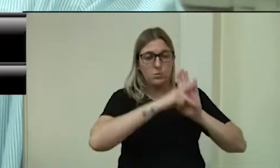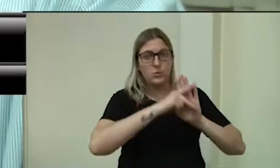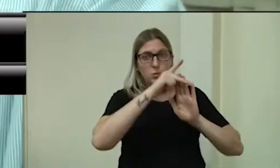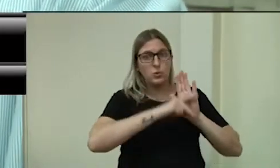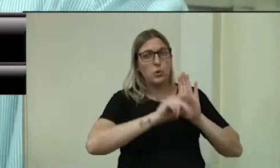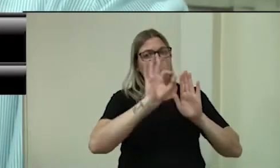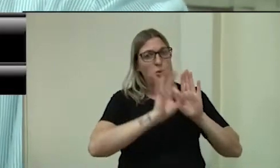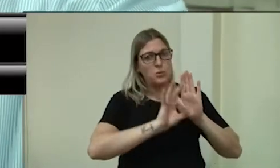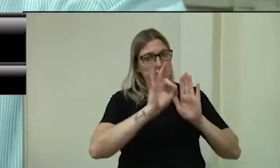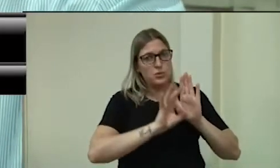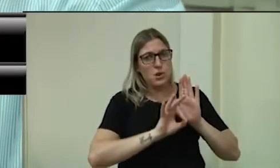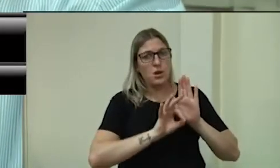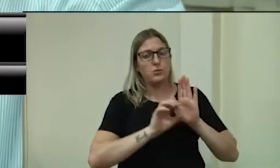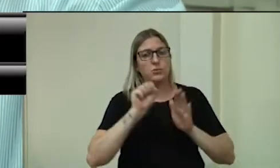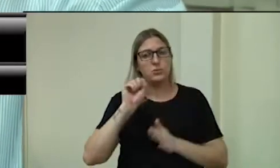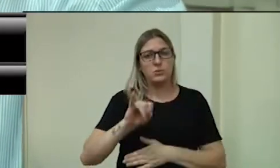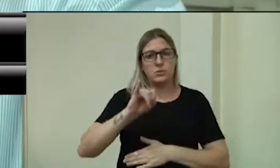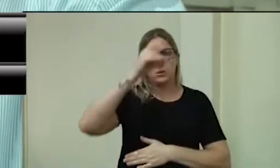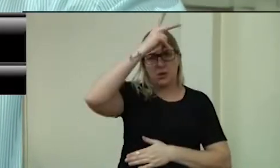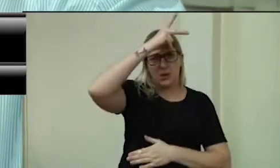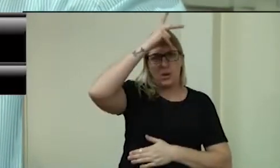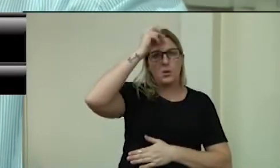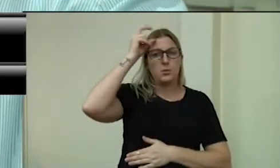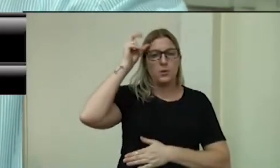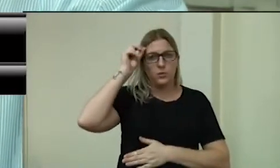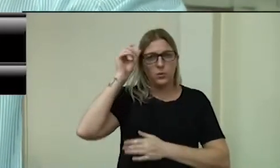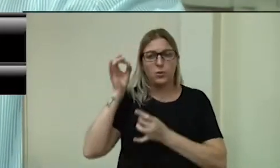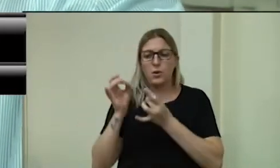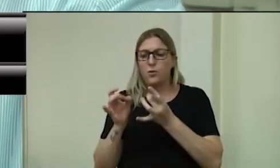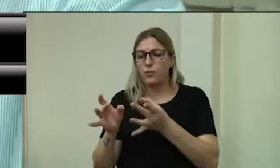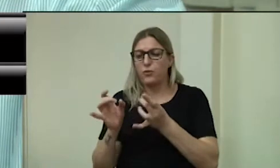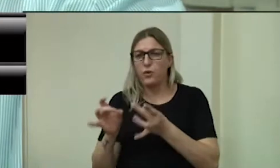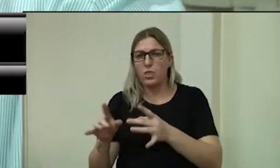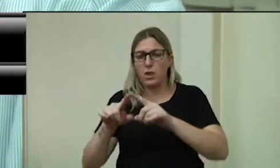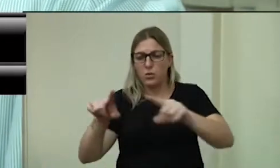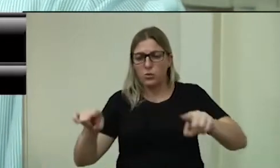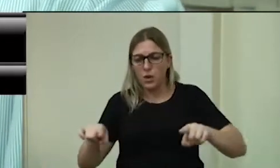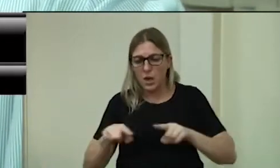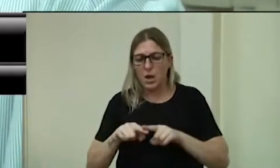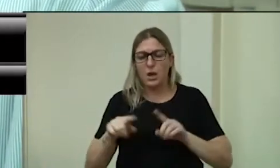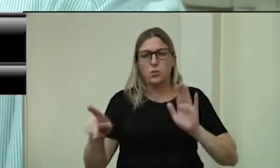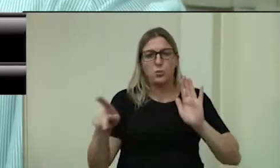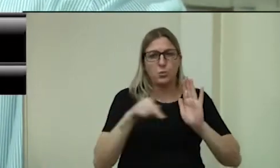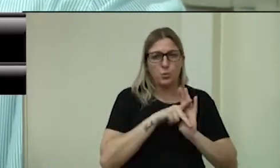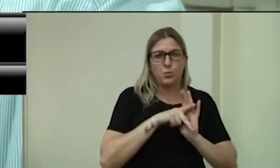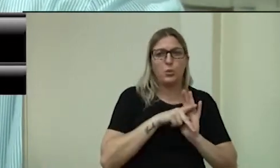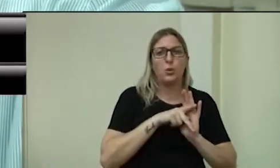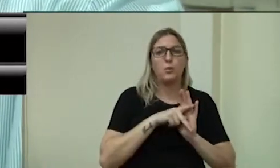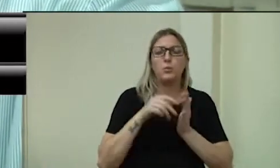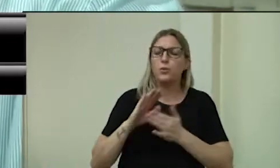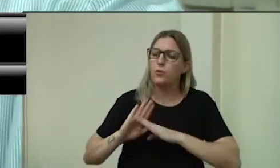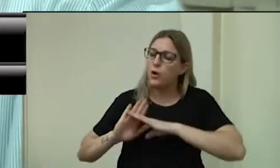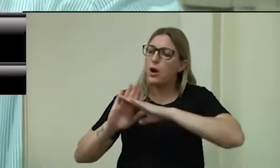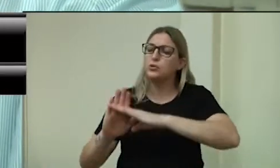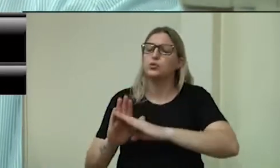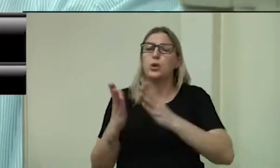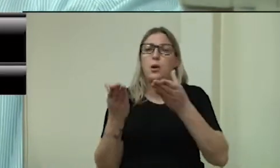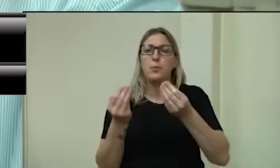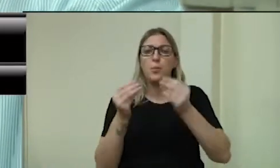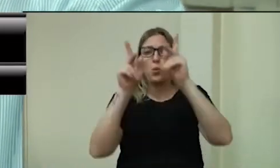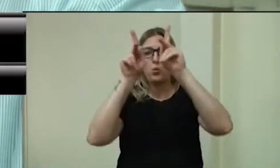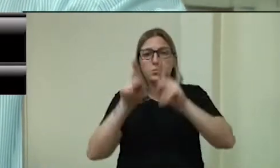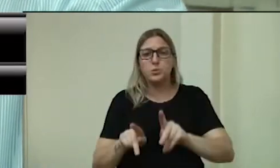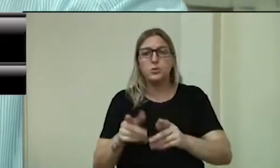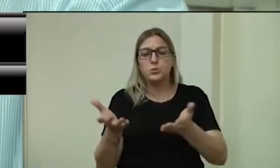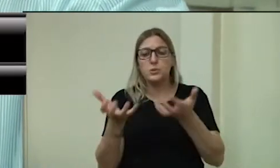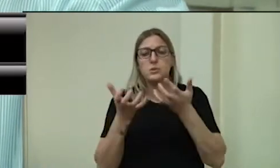se a prefeitura está vendendo terreno, é dela ou da área, ela vai favorecer muita gente que quer construir naquela